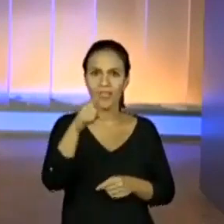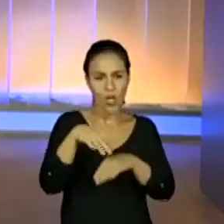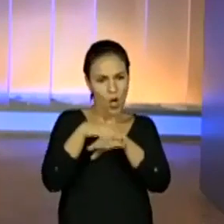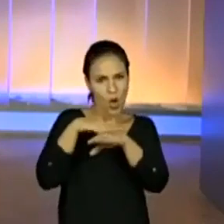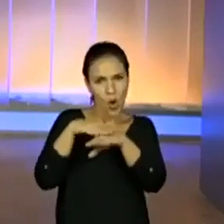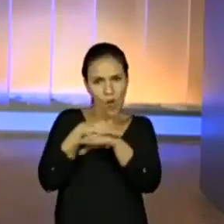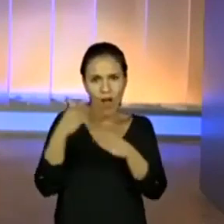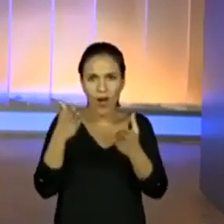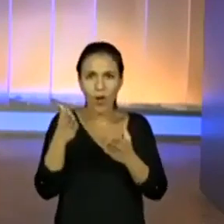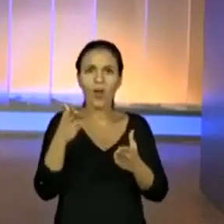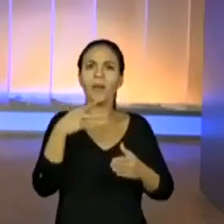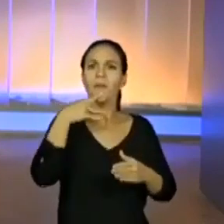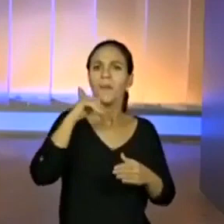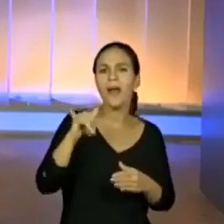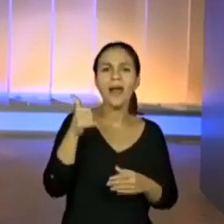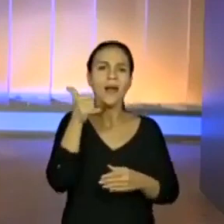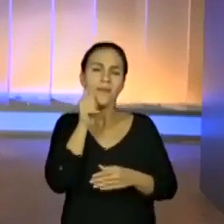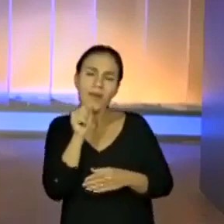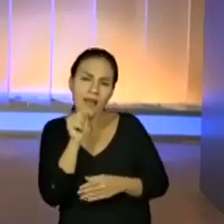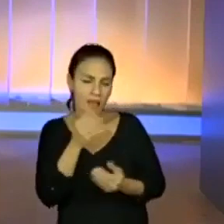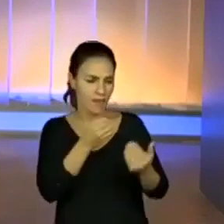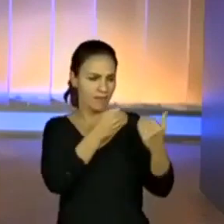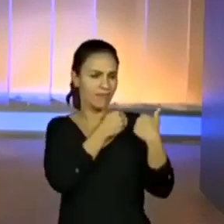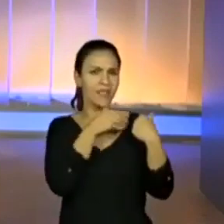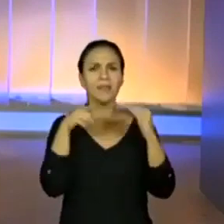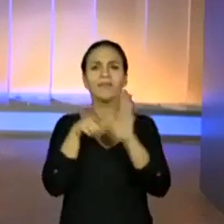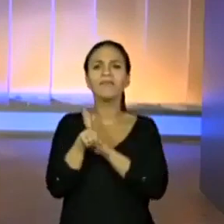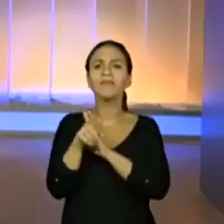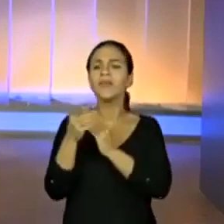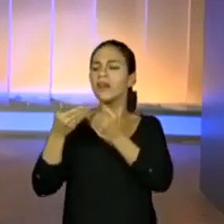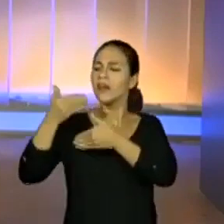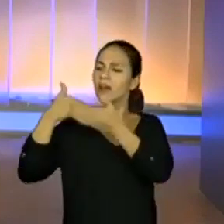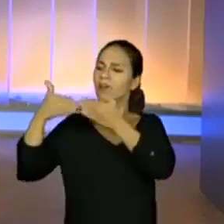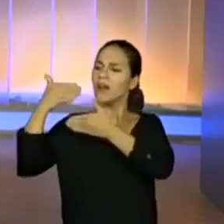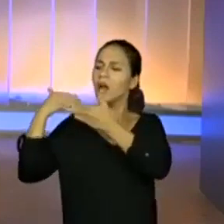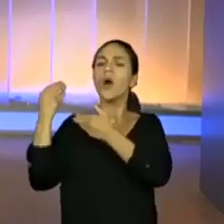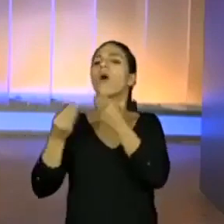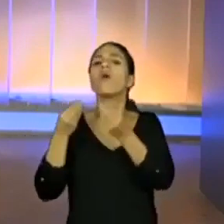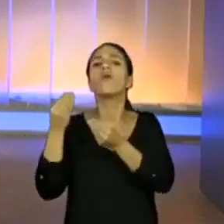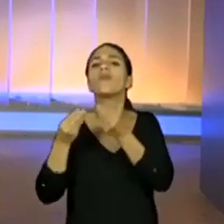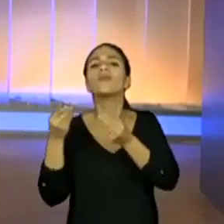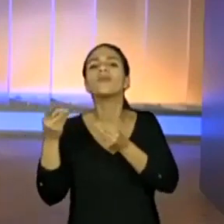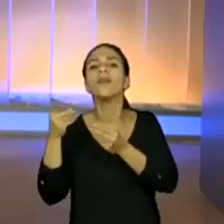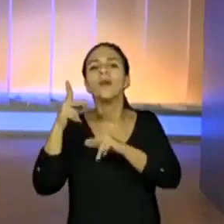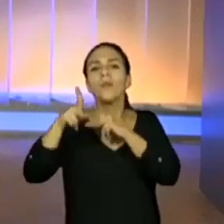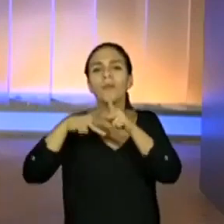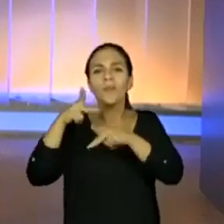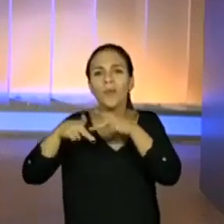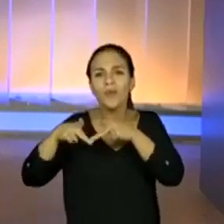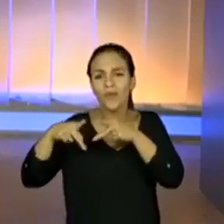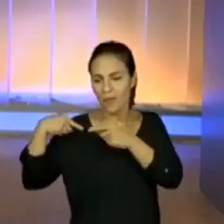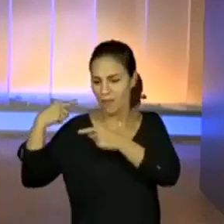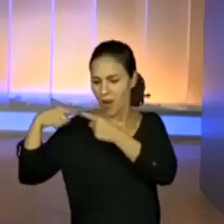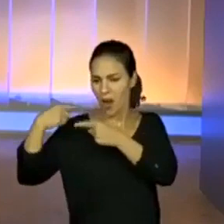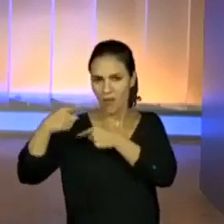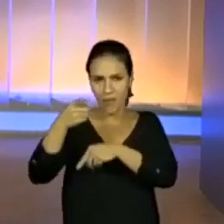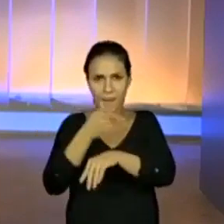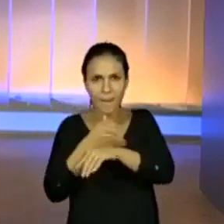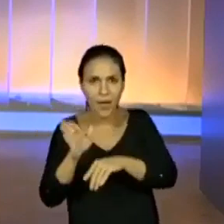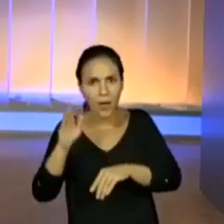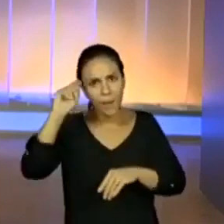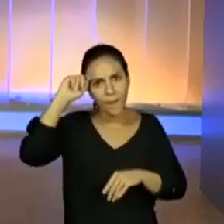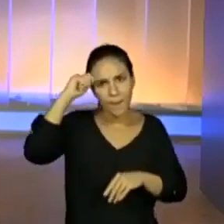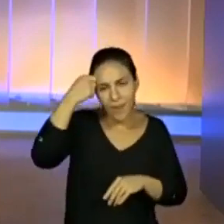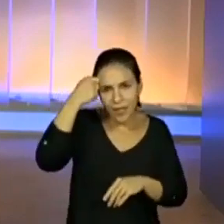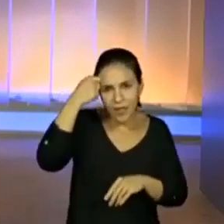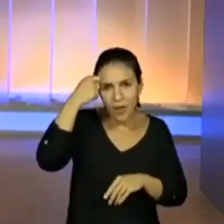seus responsáveis agora, mais ou menos, de onde você veio? Qual a sua origem? Você é branco, preto,